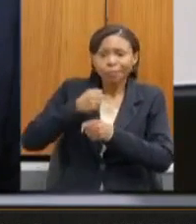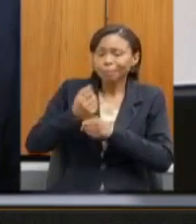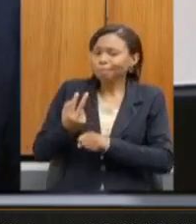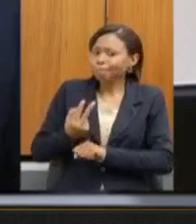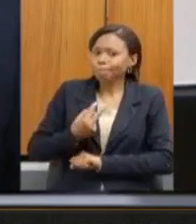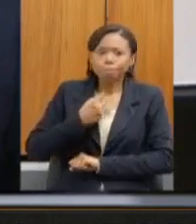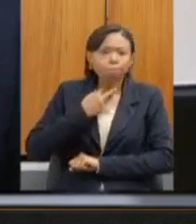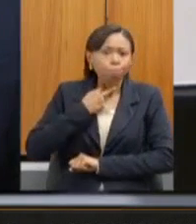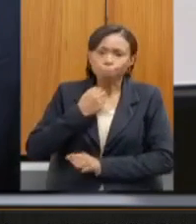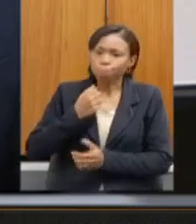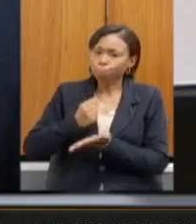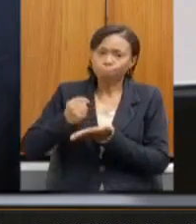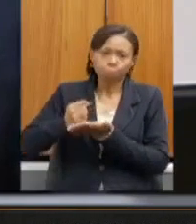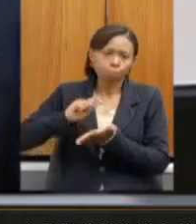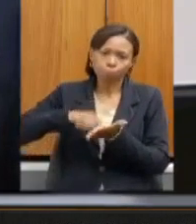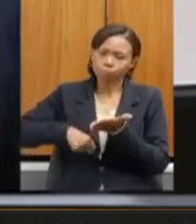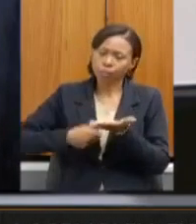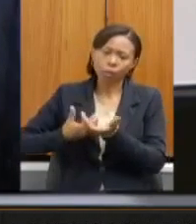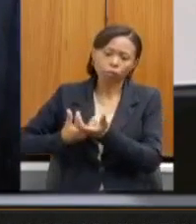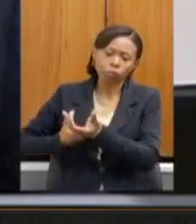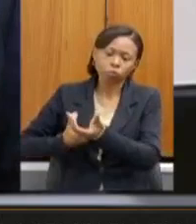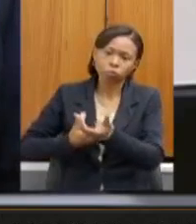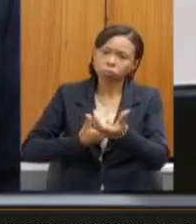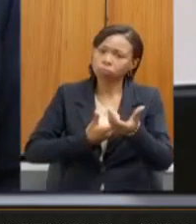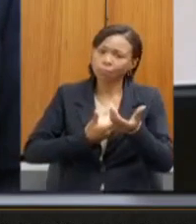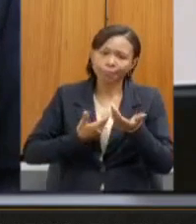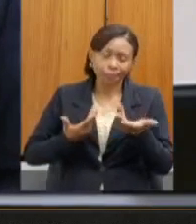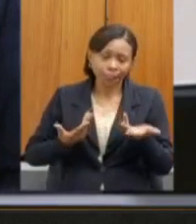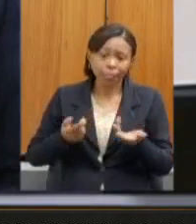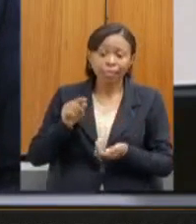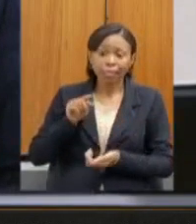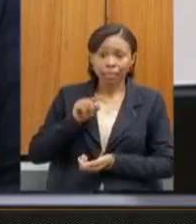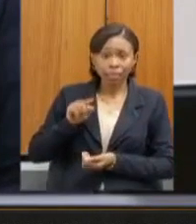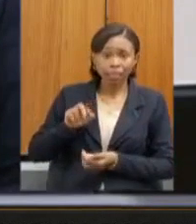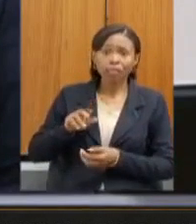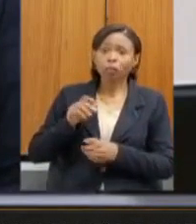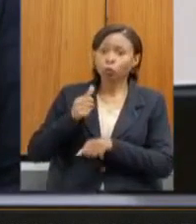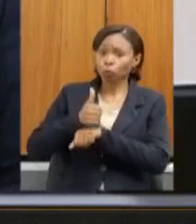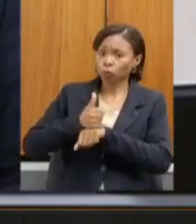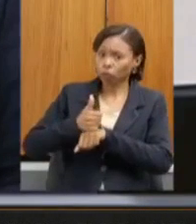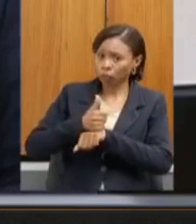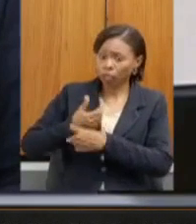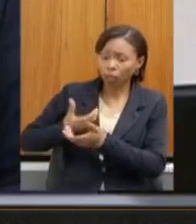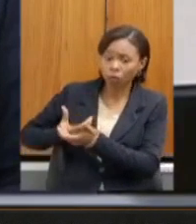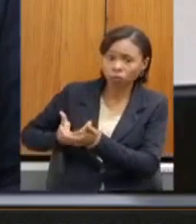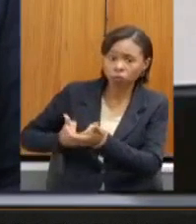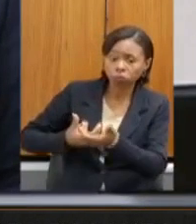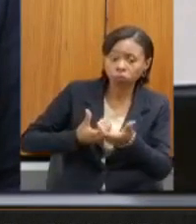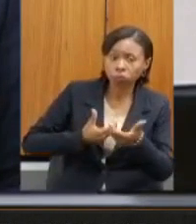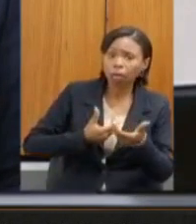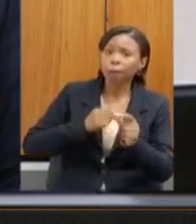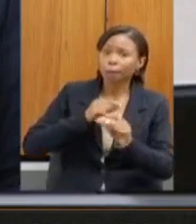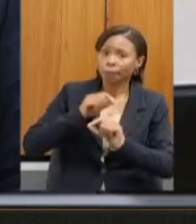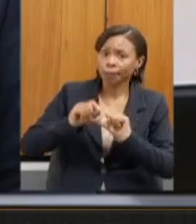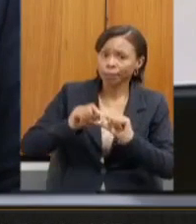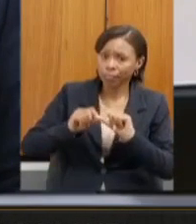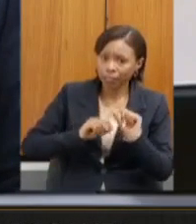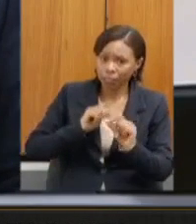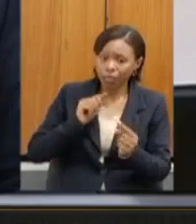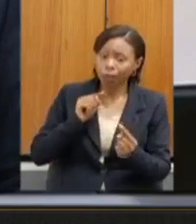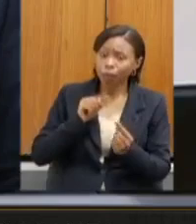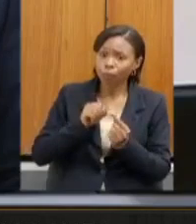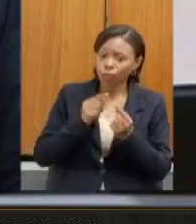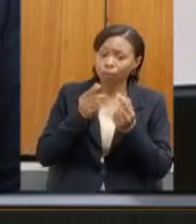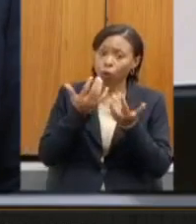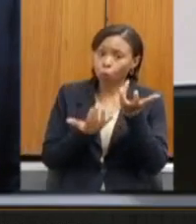que são aí os grandes controladores que trabalham a prevenção e o controle dos incêndios. Então, esse projeto é